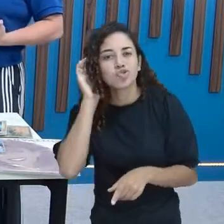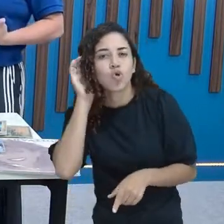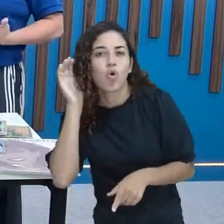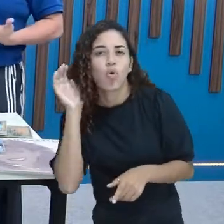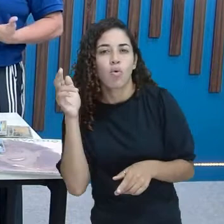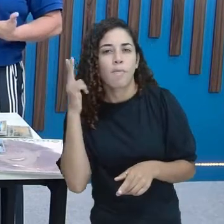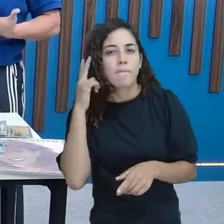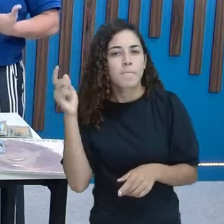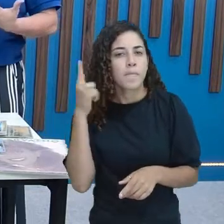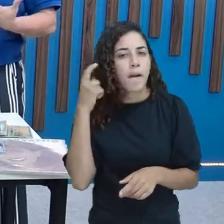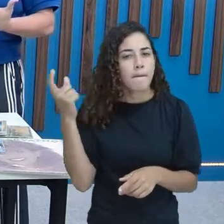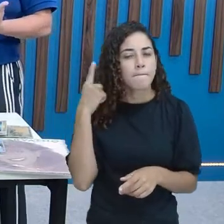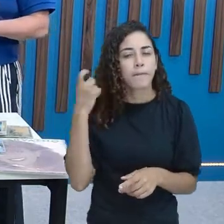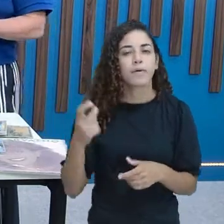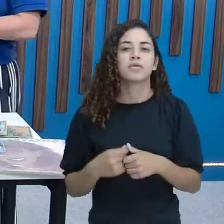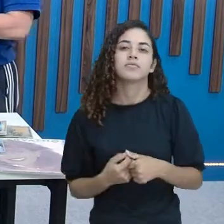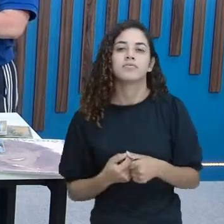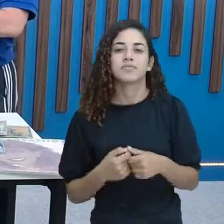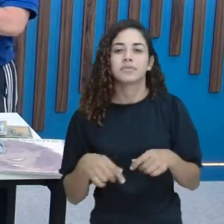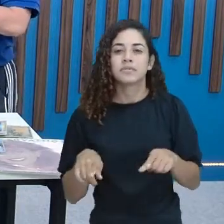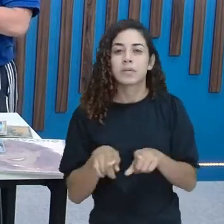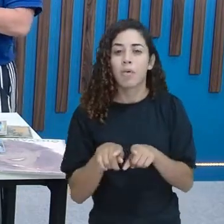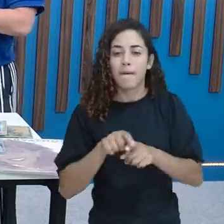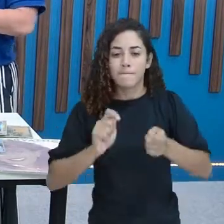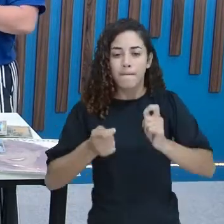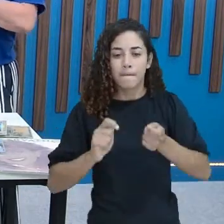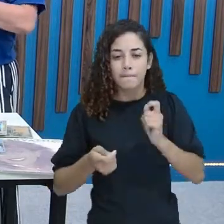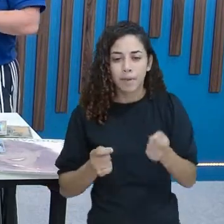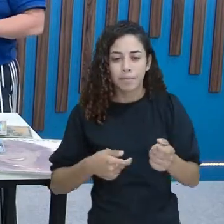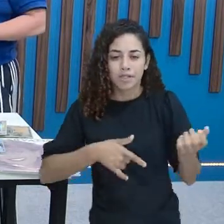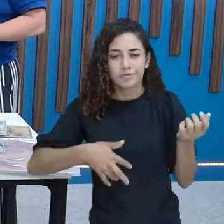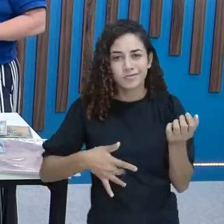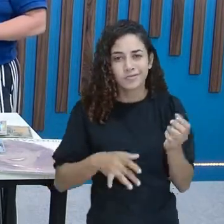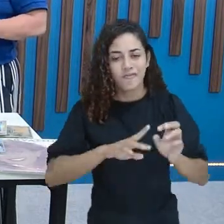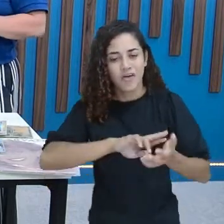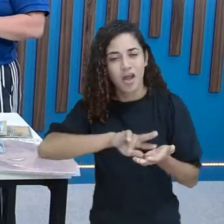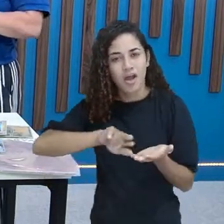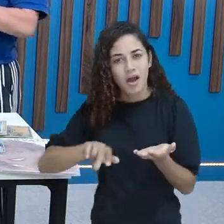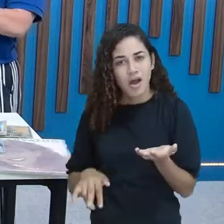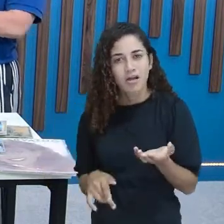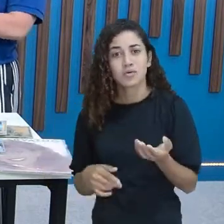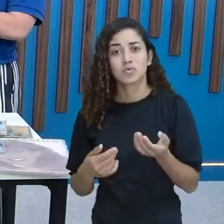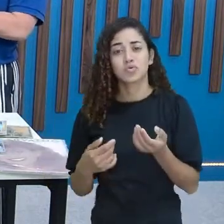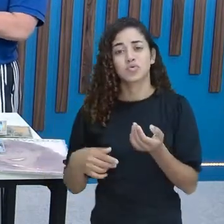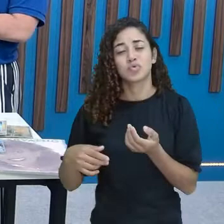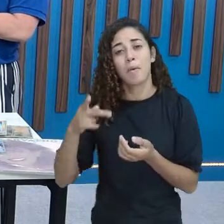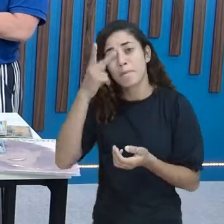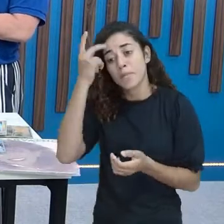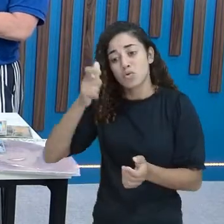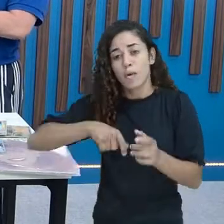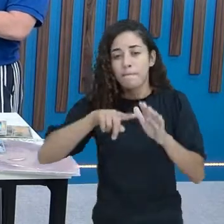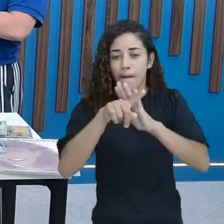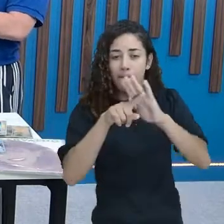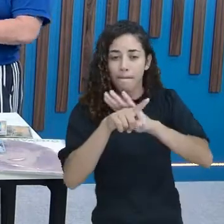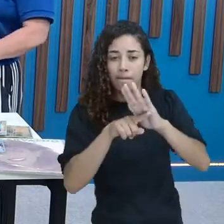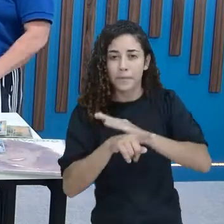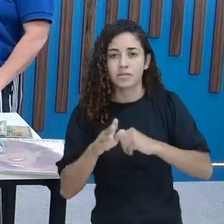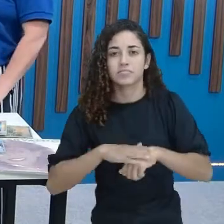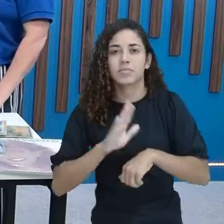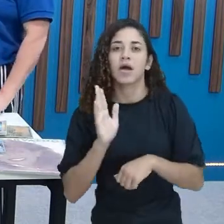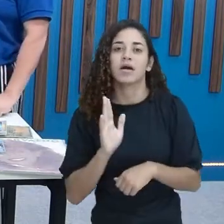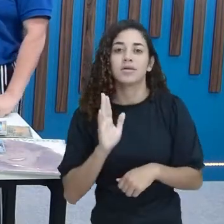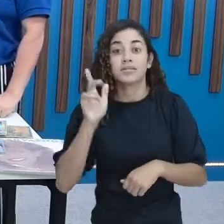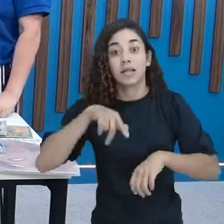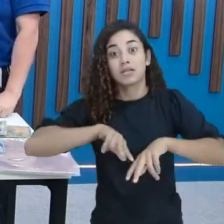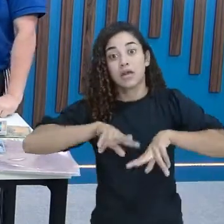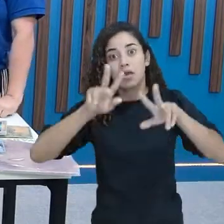De instrumentos Então são músicos Que são mais pesquisadores Então Esse é definido Pelo tema